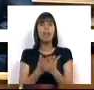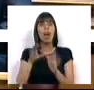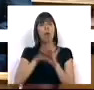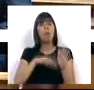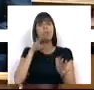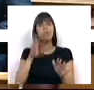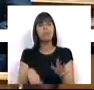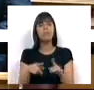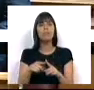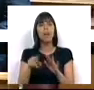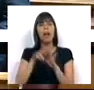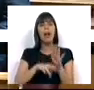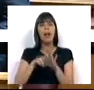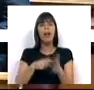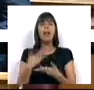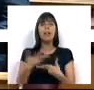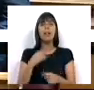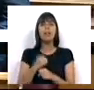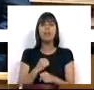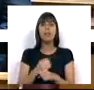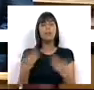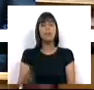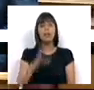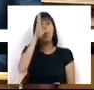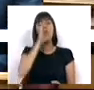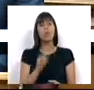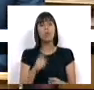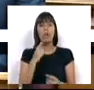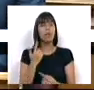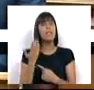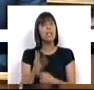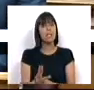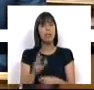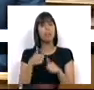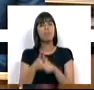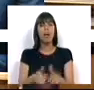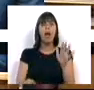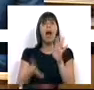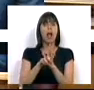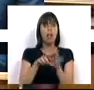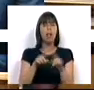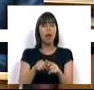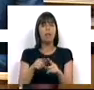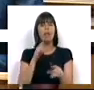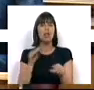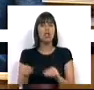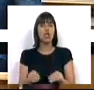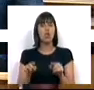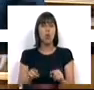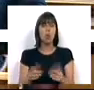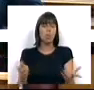a precariedade a regra das relações laborais. E o Estado, que devido ao exemplo, no cumprimento da lei, está a entrar no jogo.